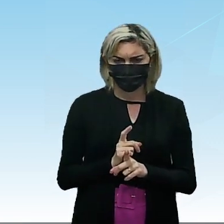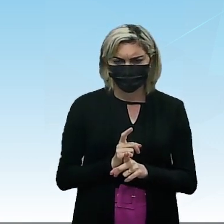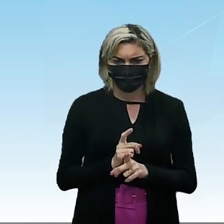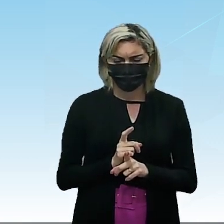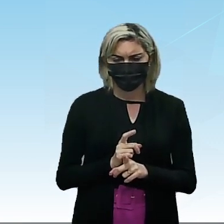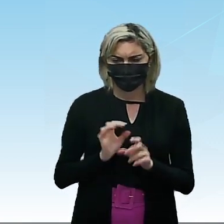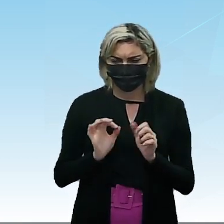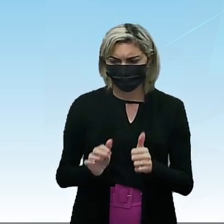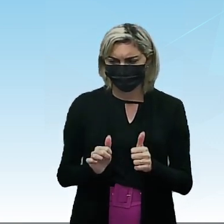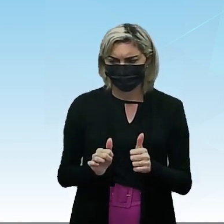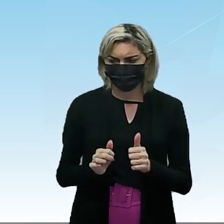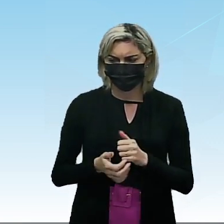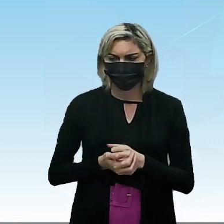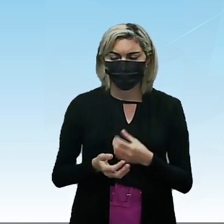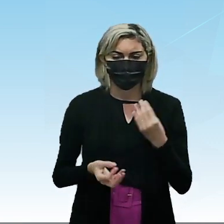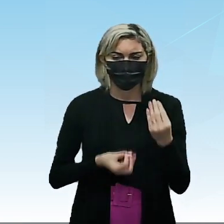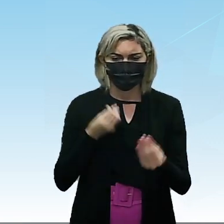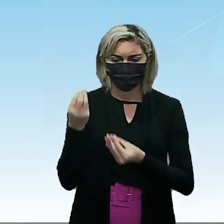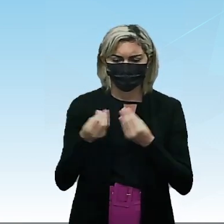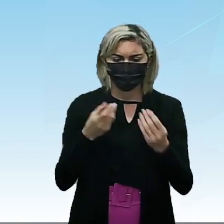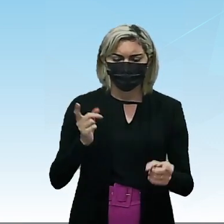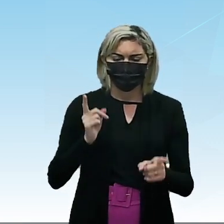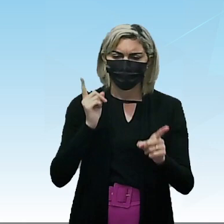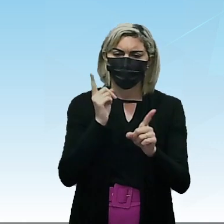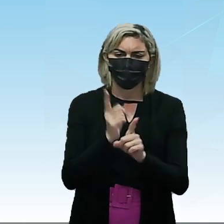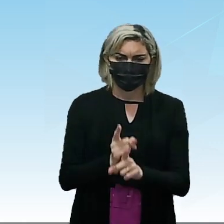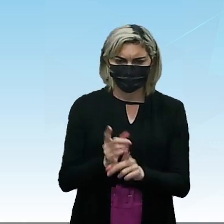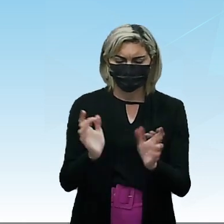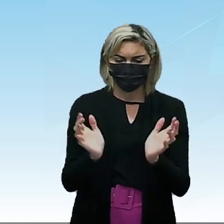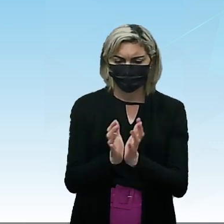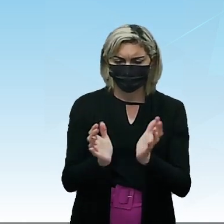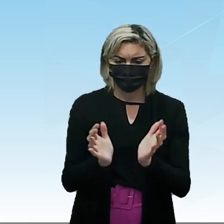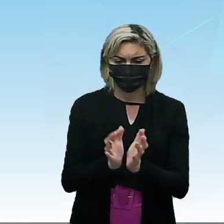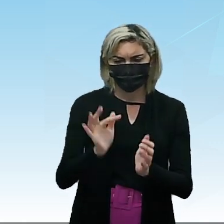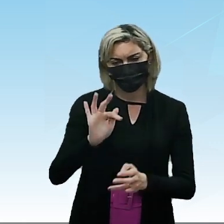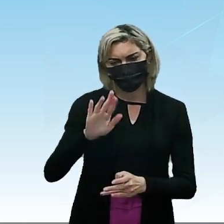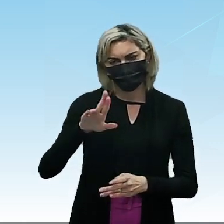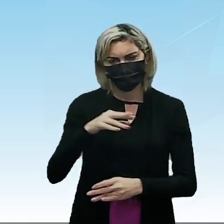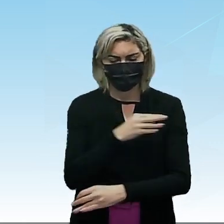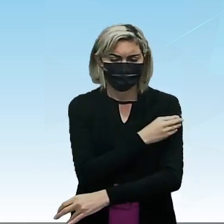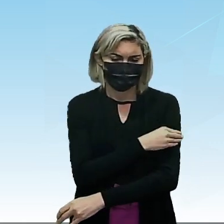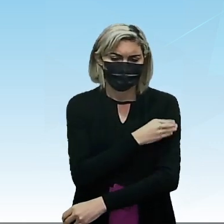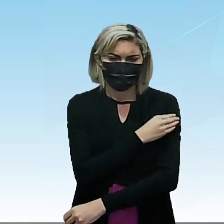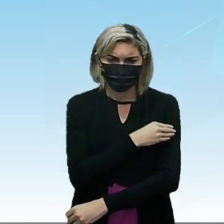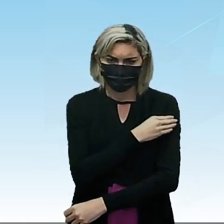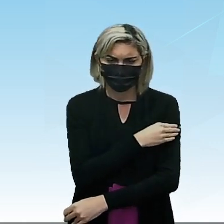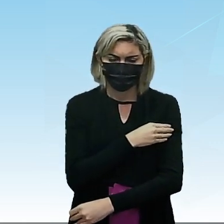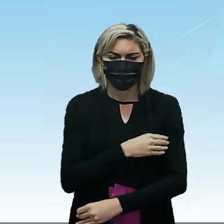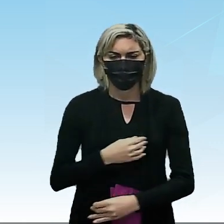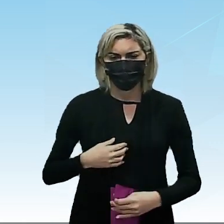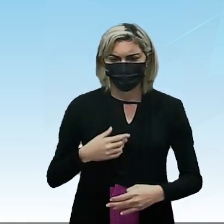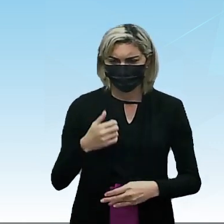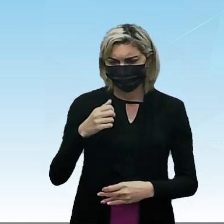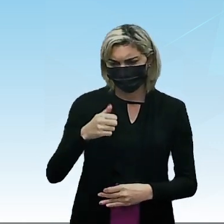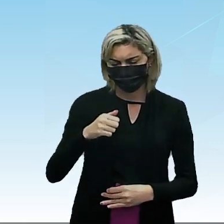Tá bom? Como identificar O grupo funcional Alto Vamos lá Esse OH Que você